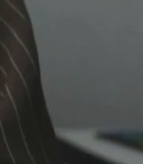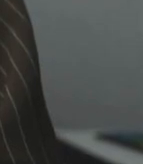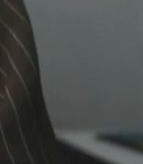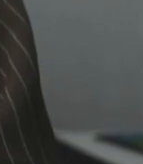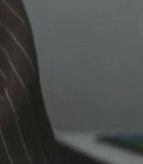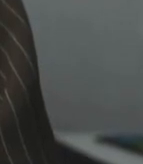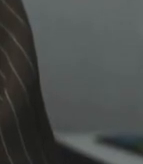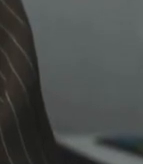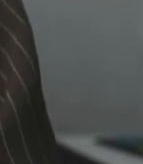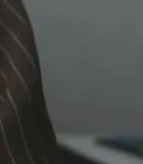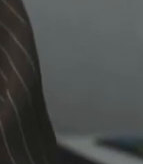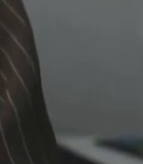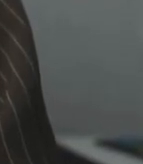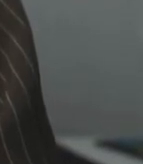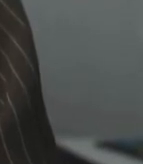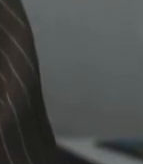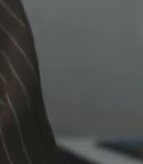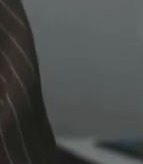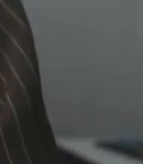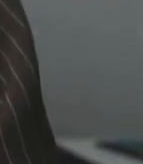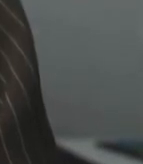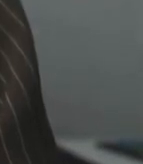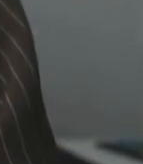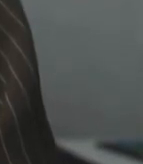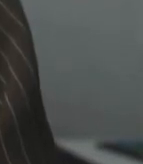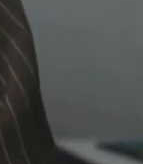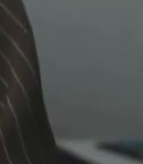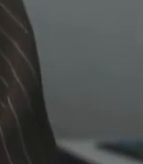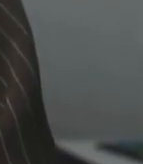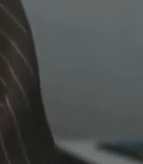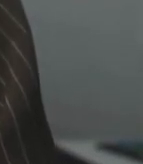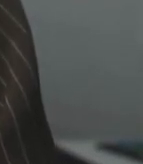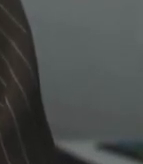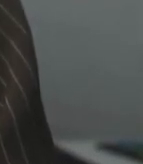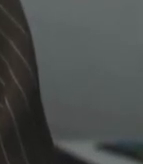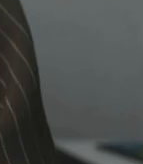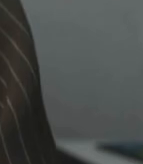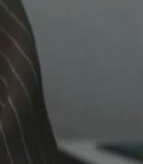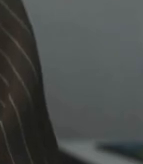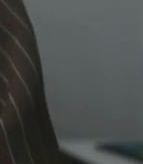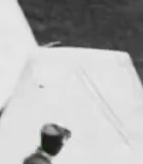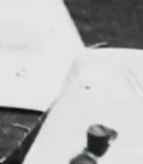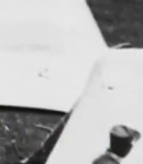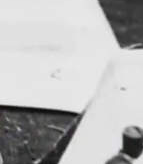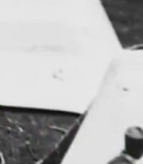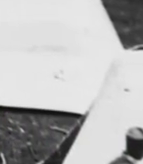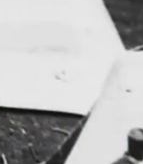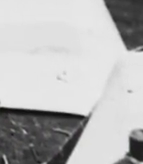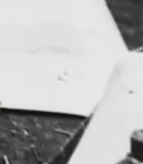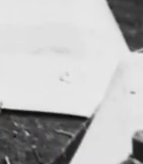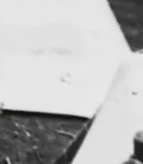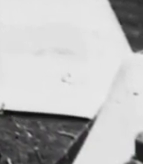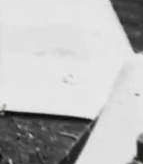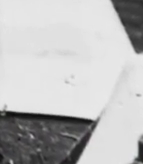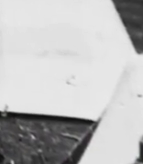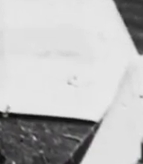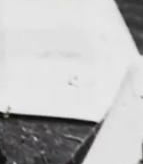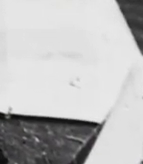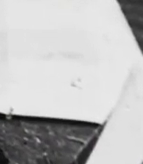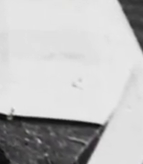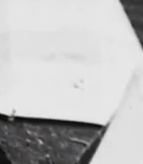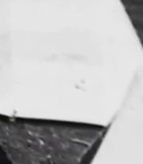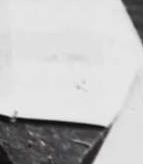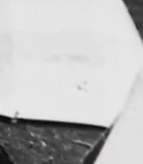referenciamos uma data do que foi um dos maiores episódios no sul do país. Uma